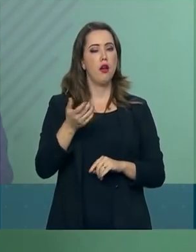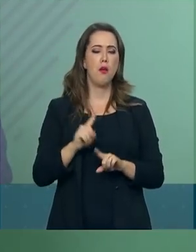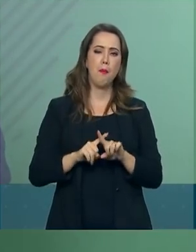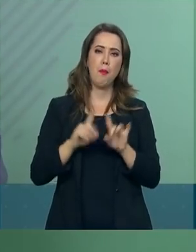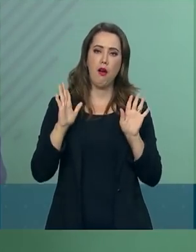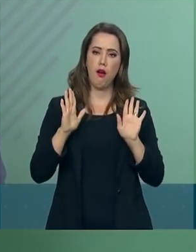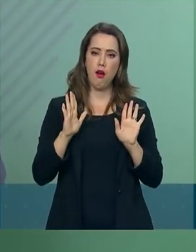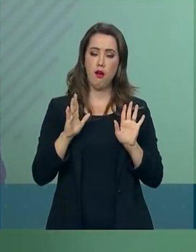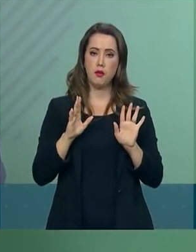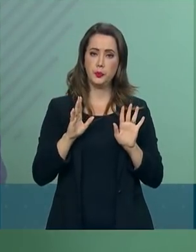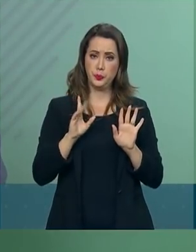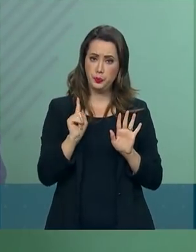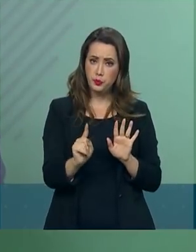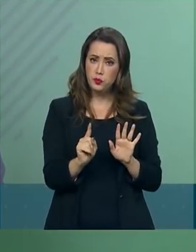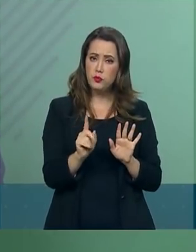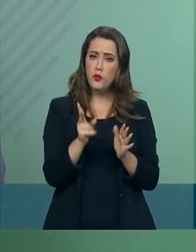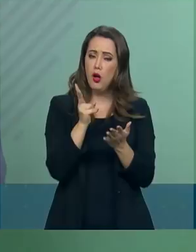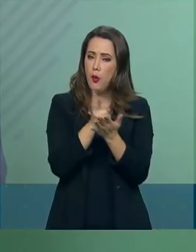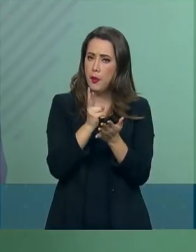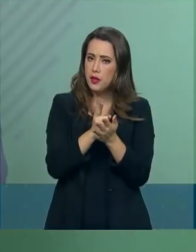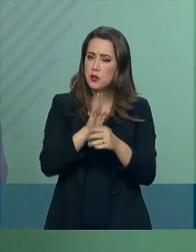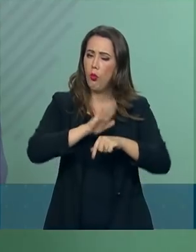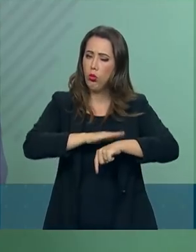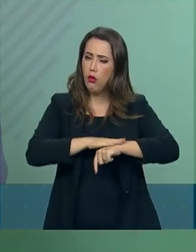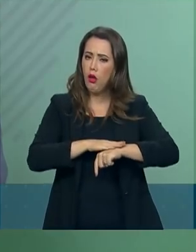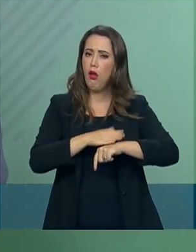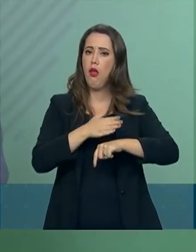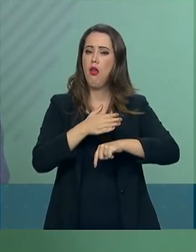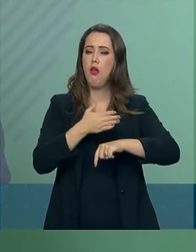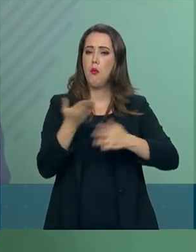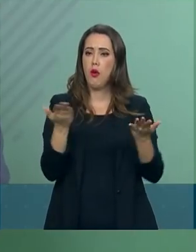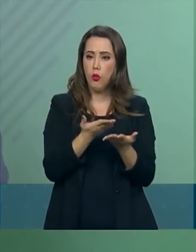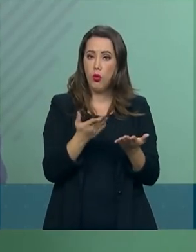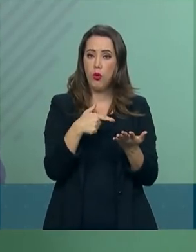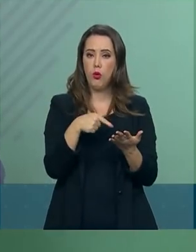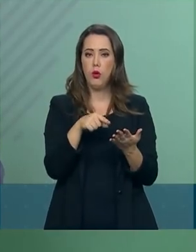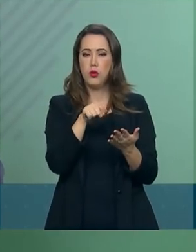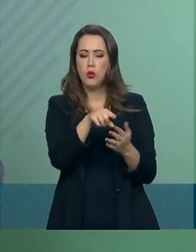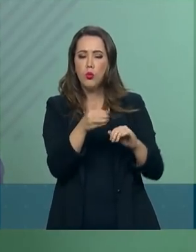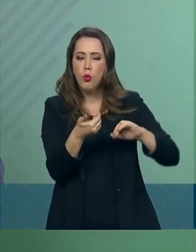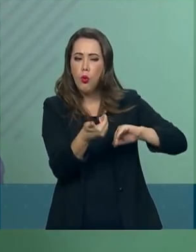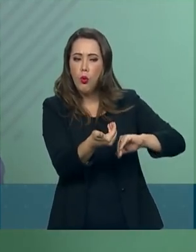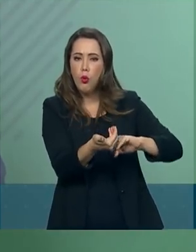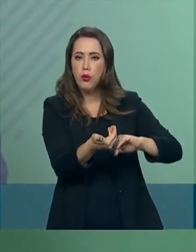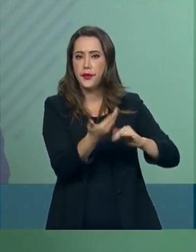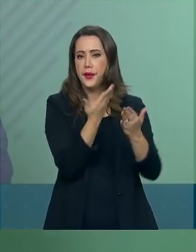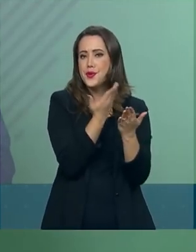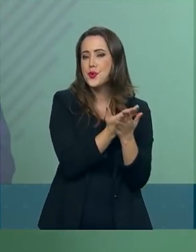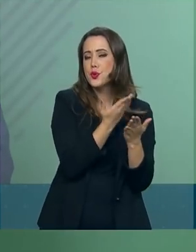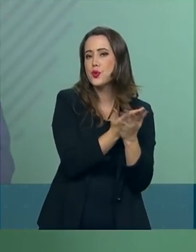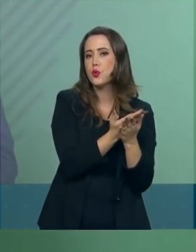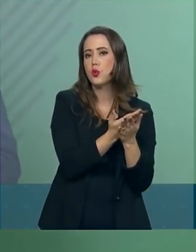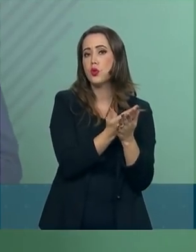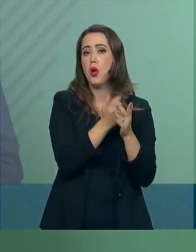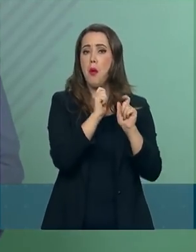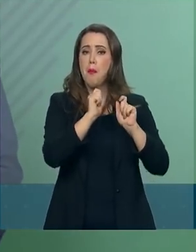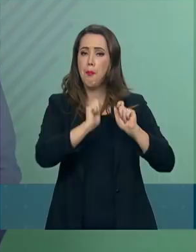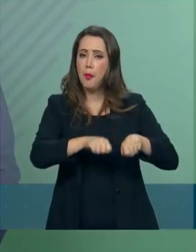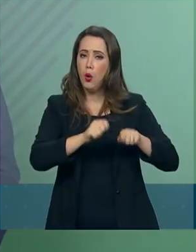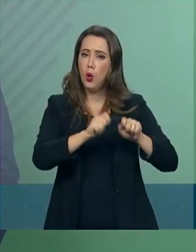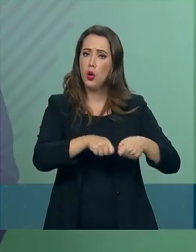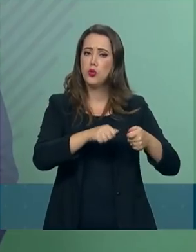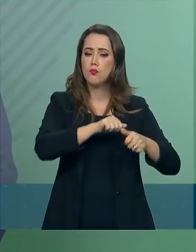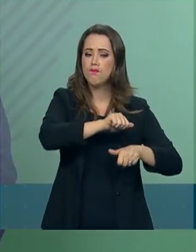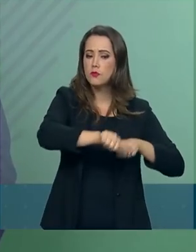ao mesmo tempo, o projeto que está sob análise dos nossos congressistas pode sofrer